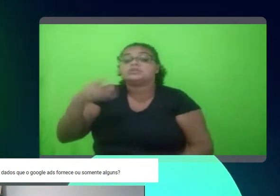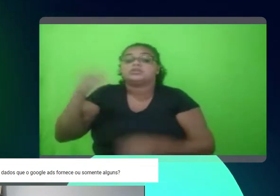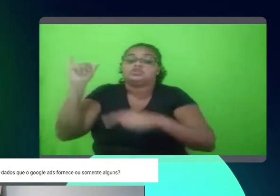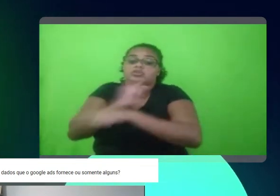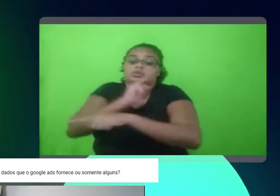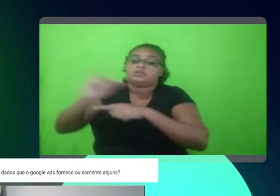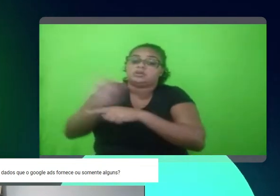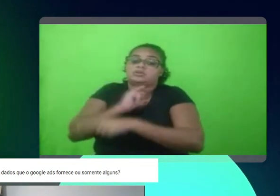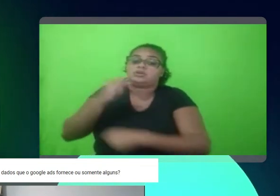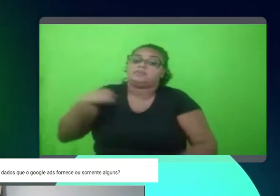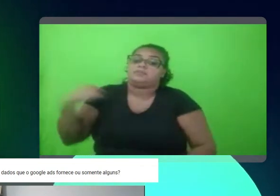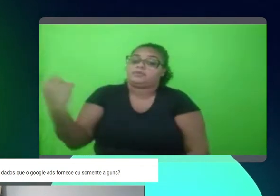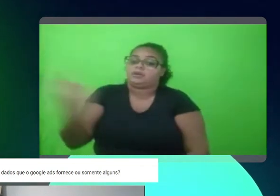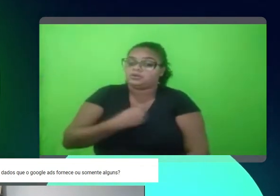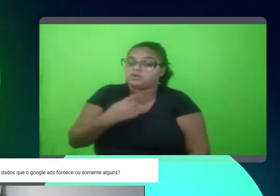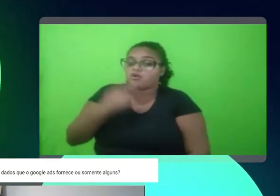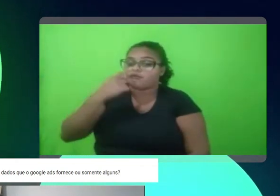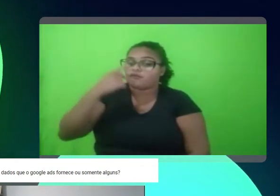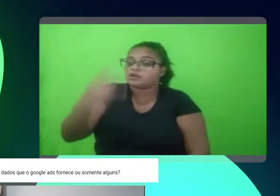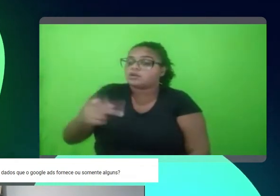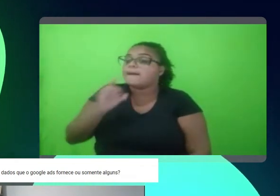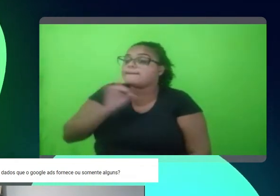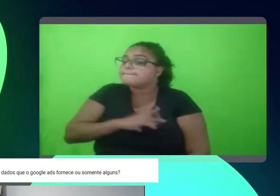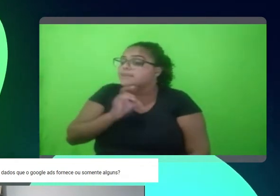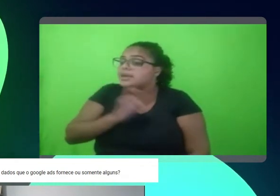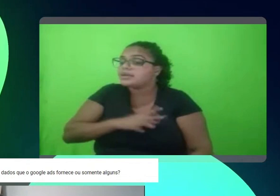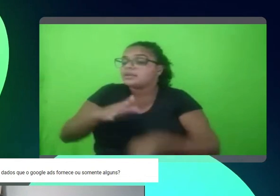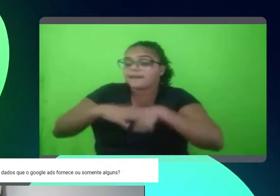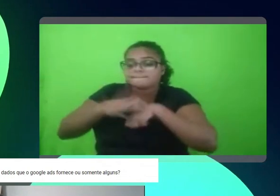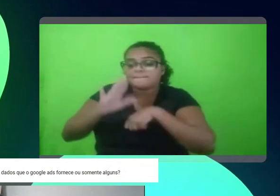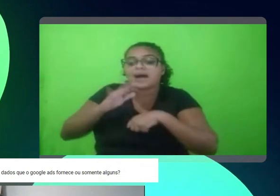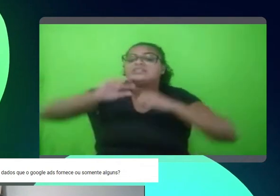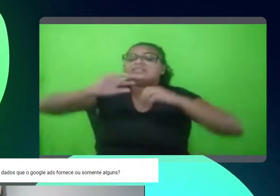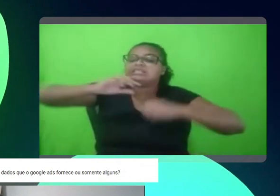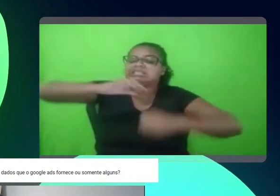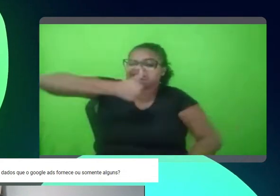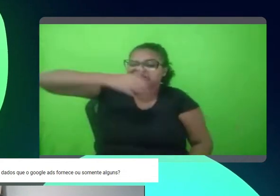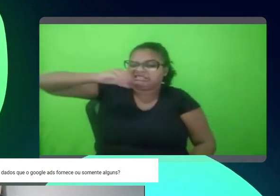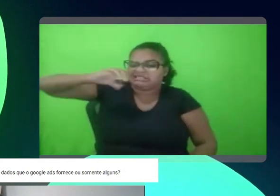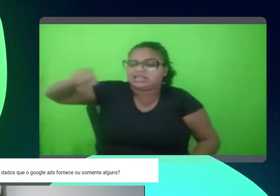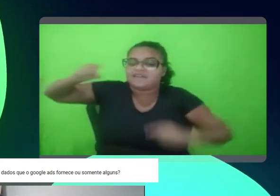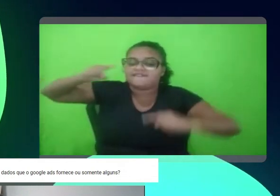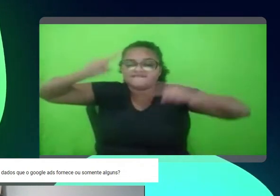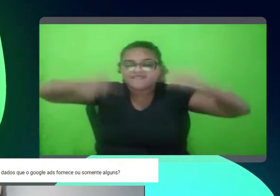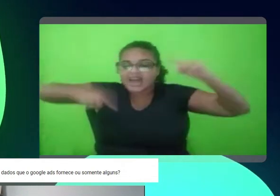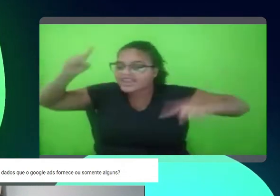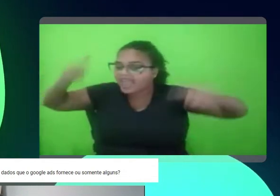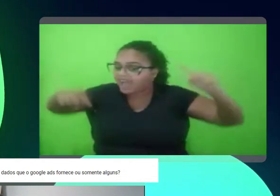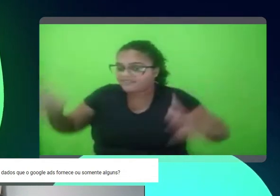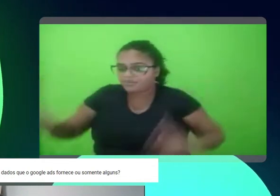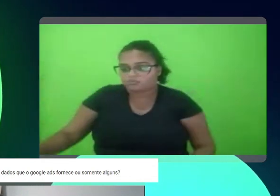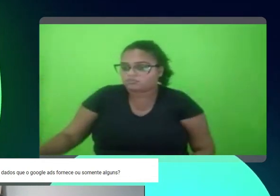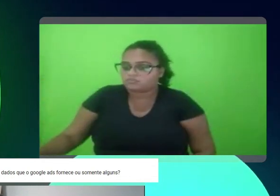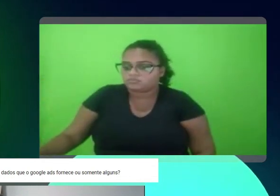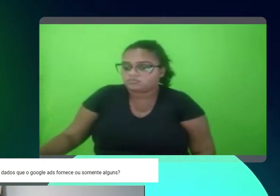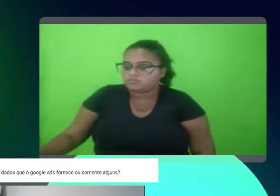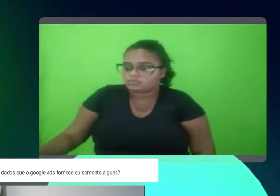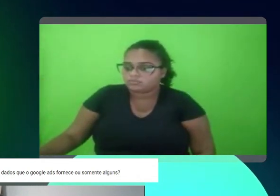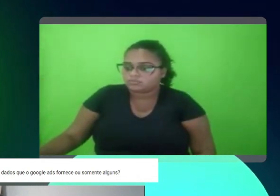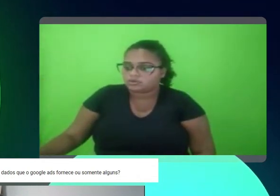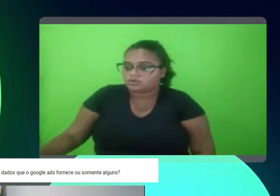Então, assim, eu falo para você sem medo de errar que são mais de 100 variáveis aí espalhadas pelo site, tá? Então, tem bastante coisa.